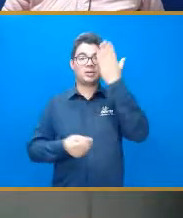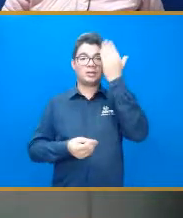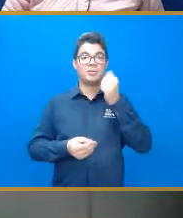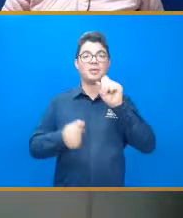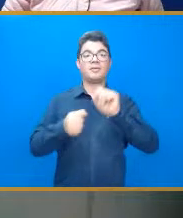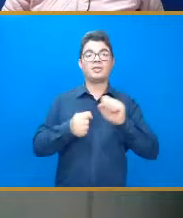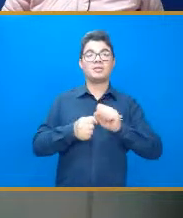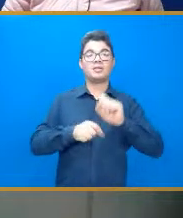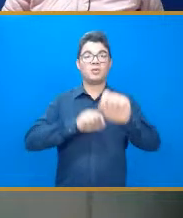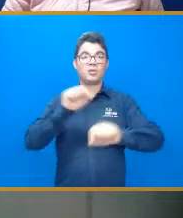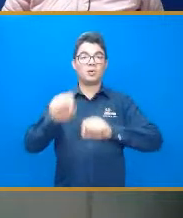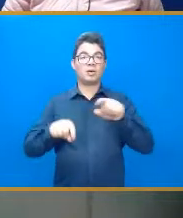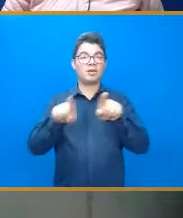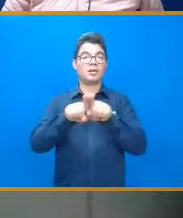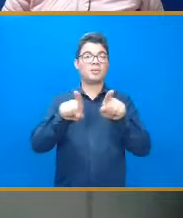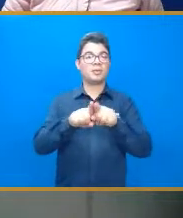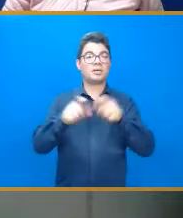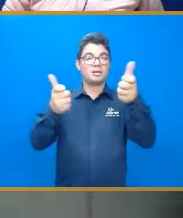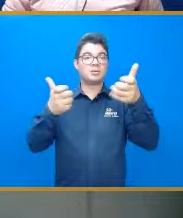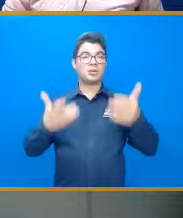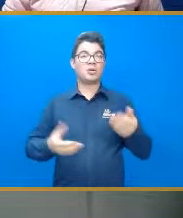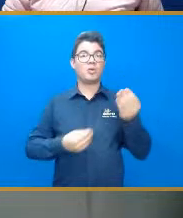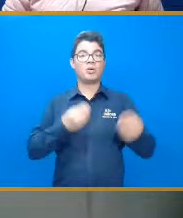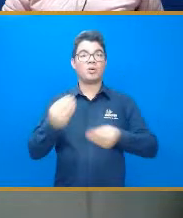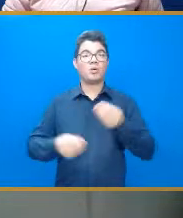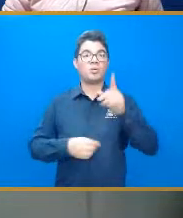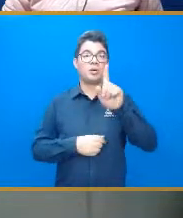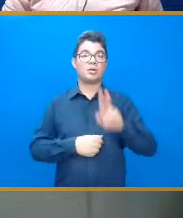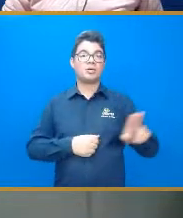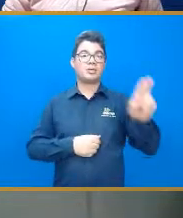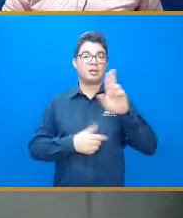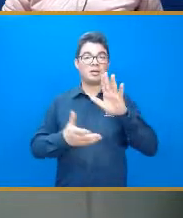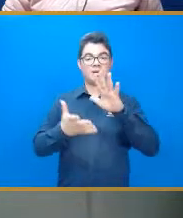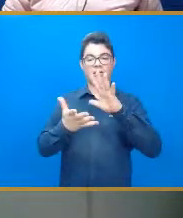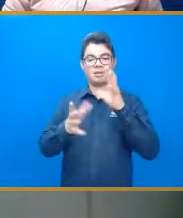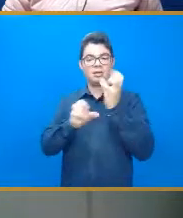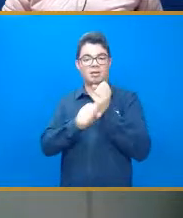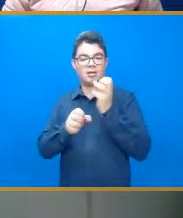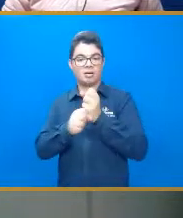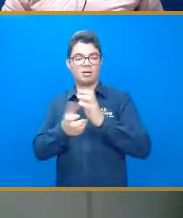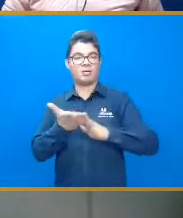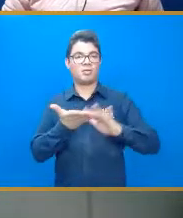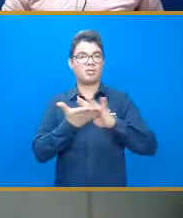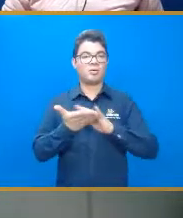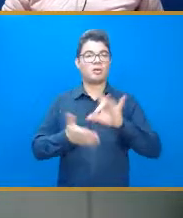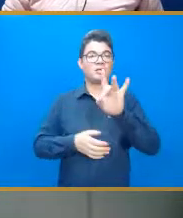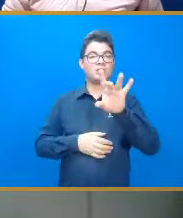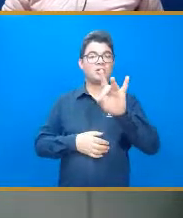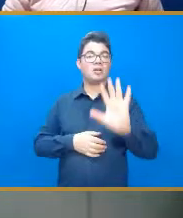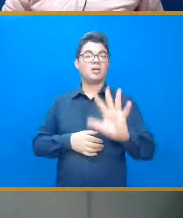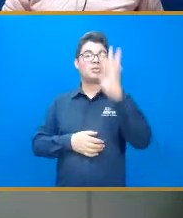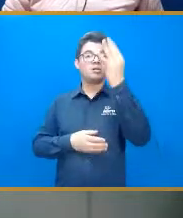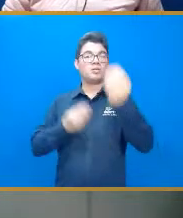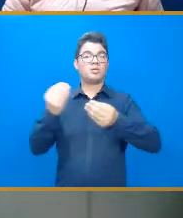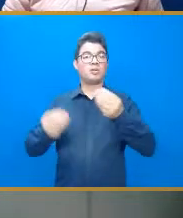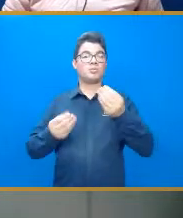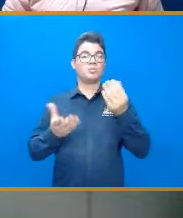feito, que é exatamente o que a senhora Luciana falou, né, não é só usar a calculadora ali, né, tem que saber o que está acontecendo, saber interpretar,